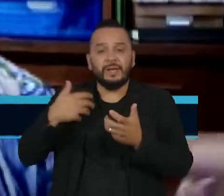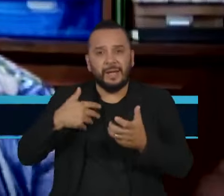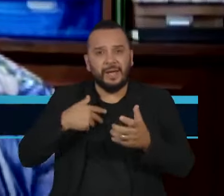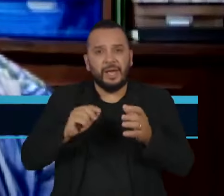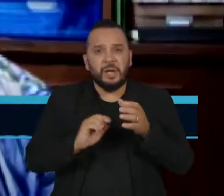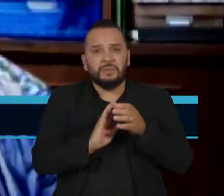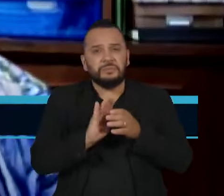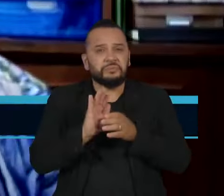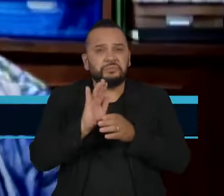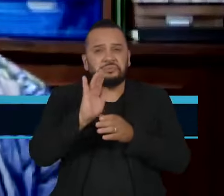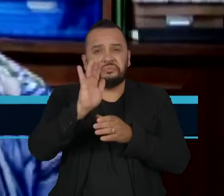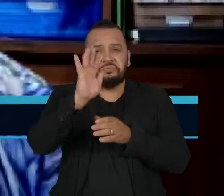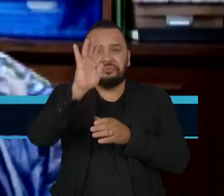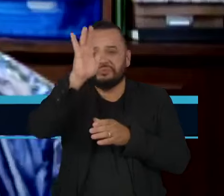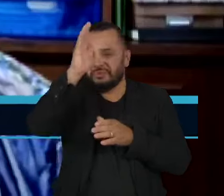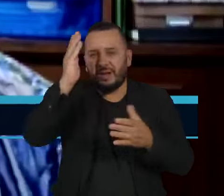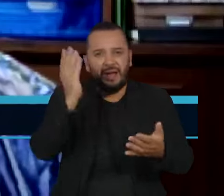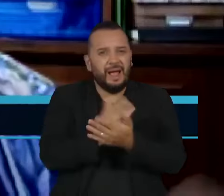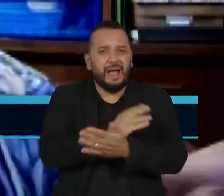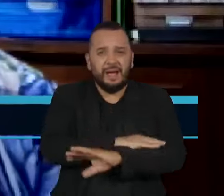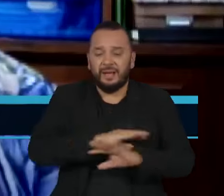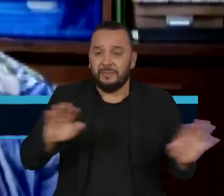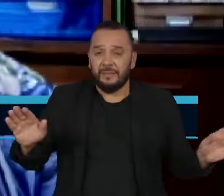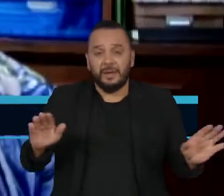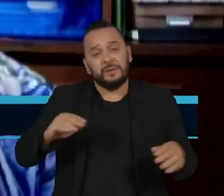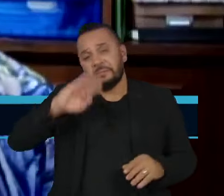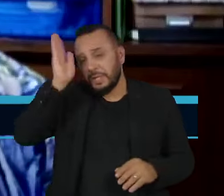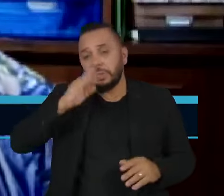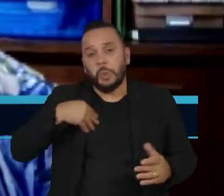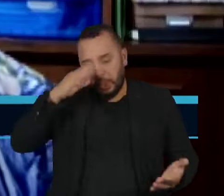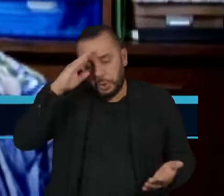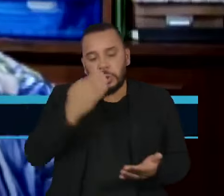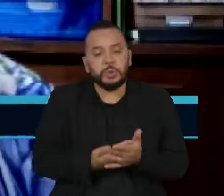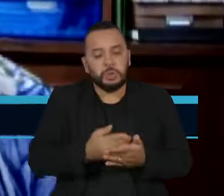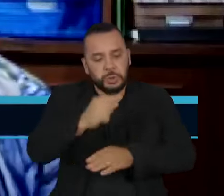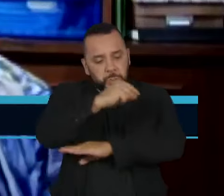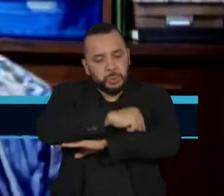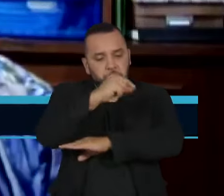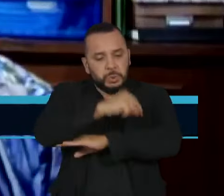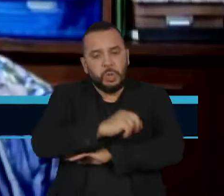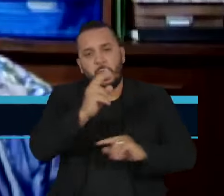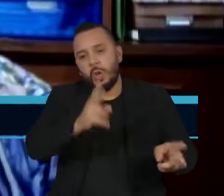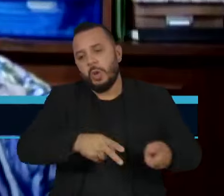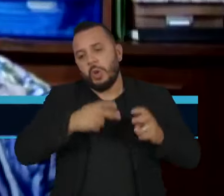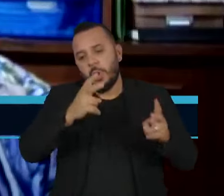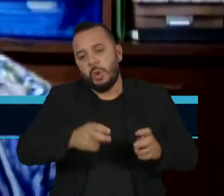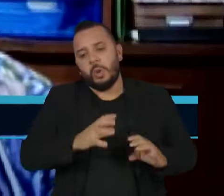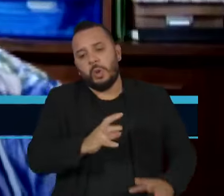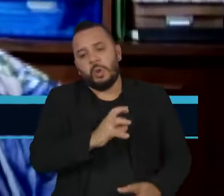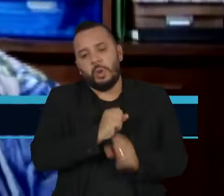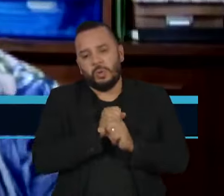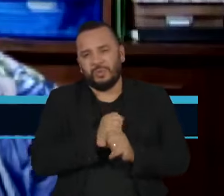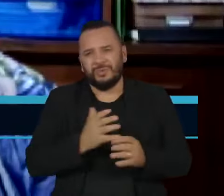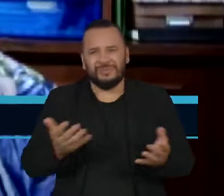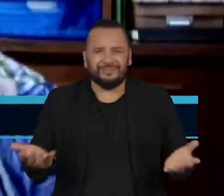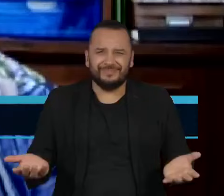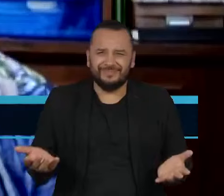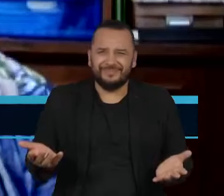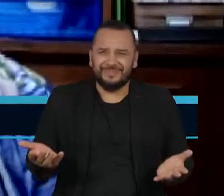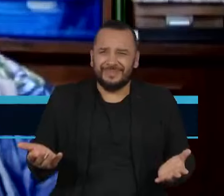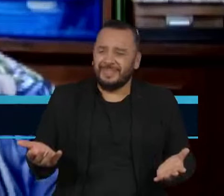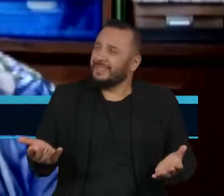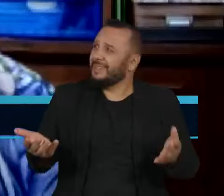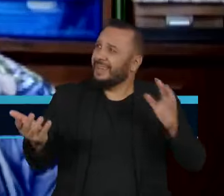Brasil quer apostar na carbonização, em ganhar dinheiro com produção de petróleo no meio da crise